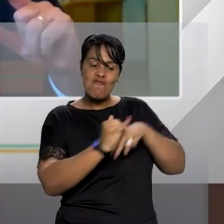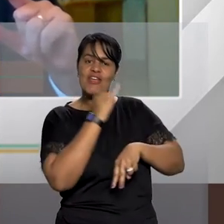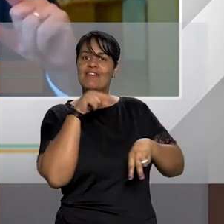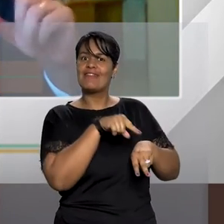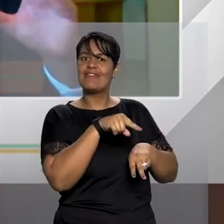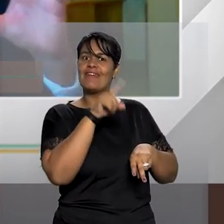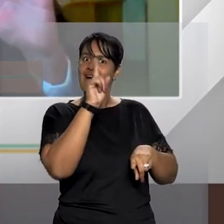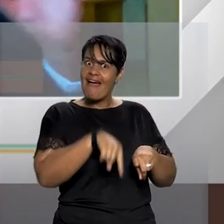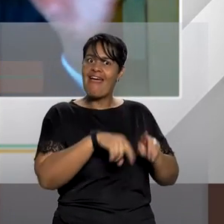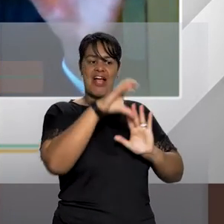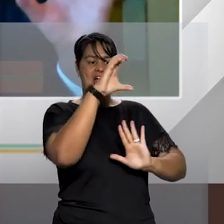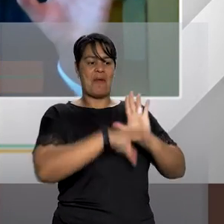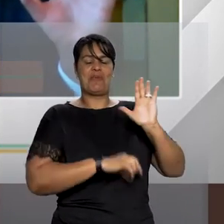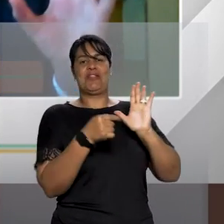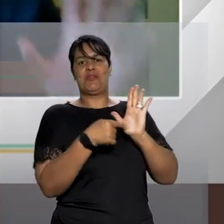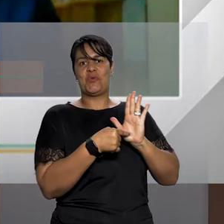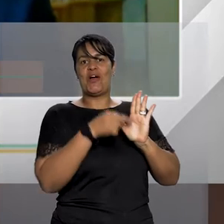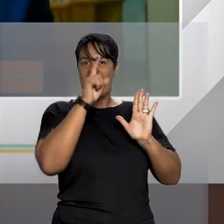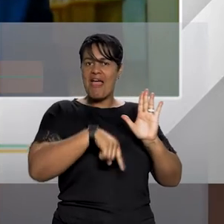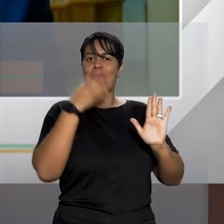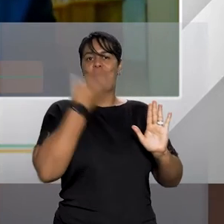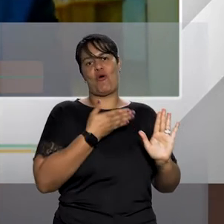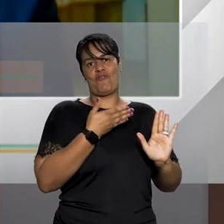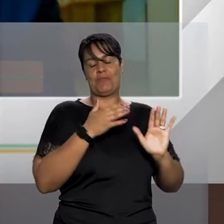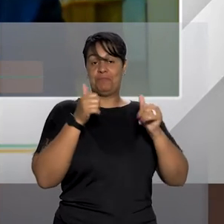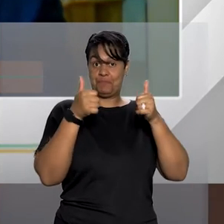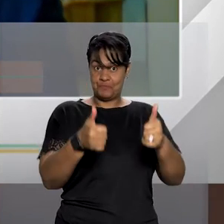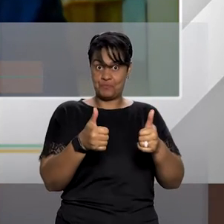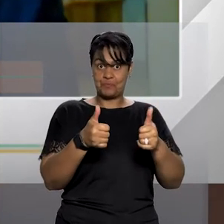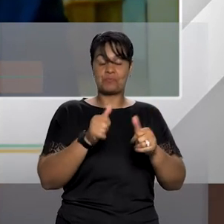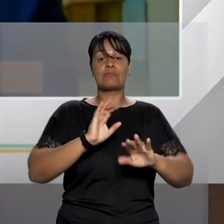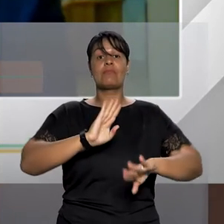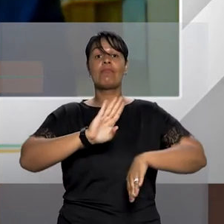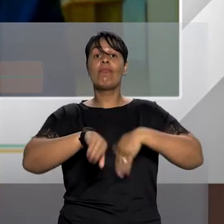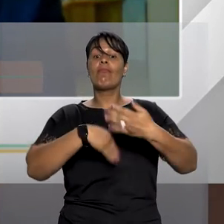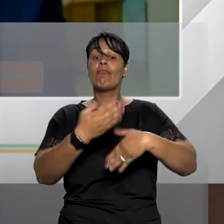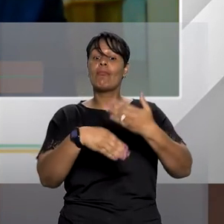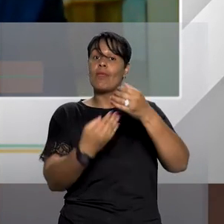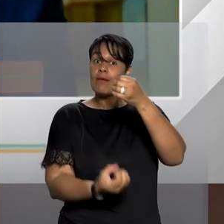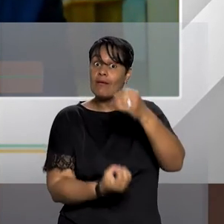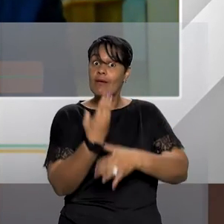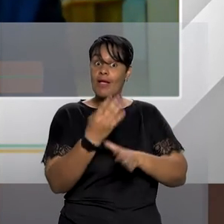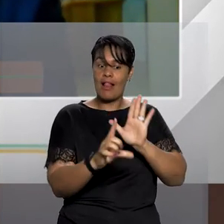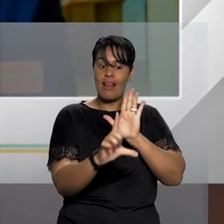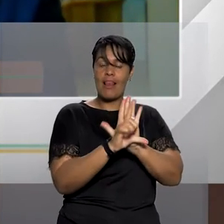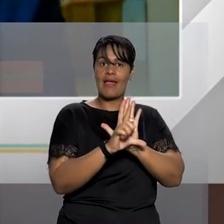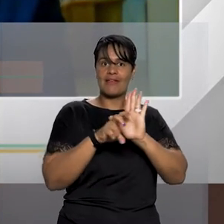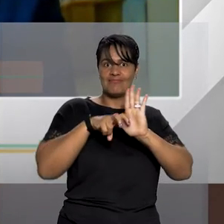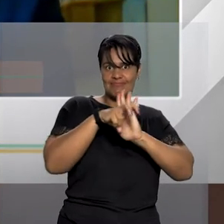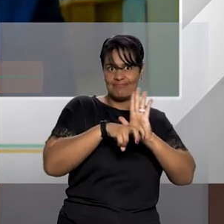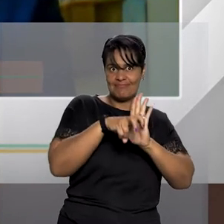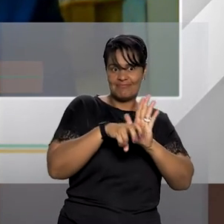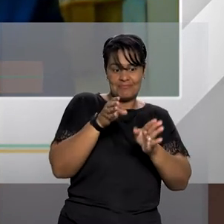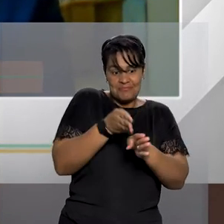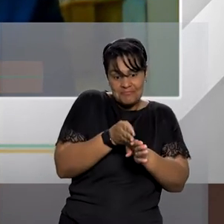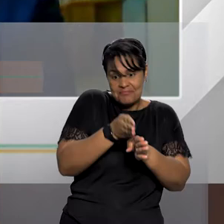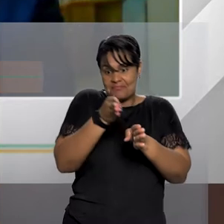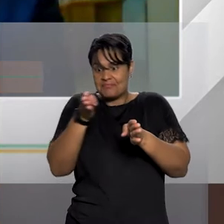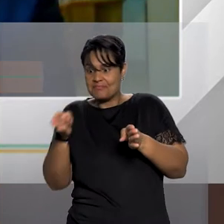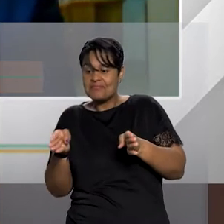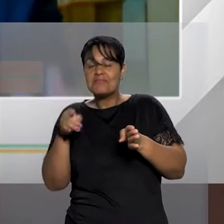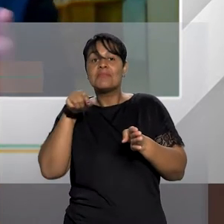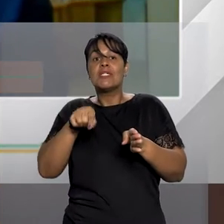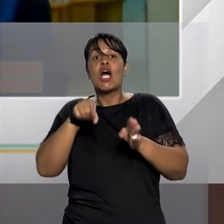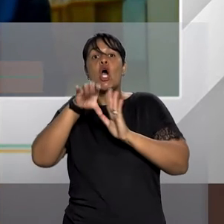capítulo da prova. A vítima é isso, fonte de prova. Mas aí a Lei Maria da Penha traz um conceito muito interessante que até então não existia no direito